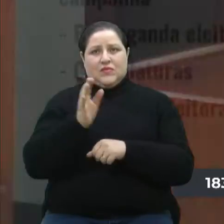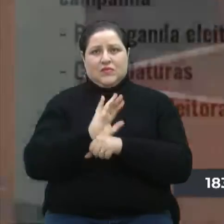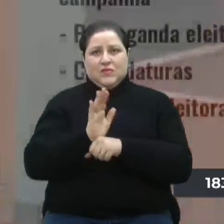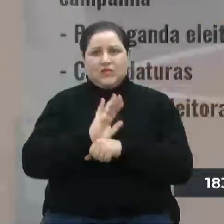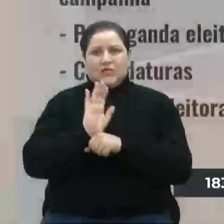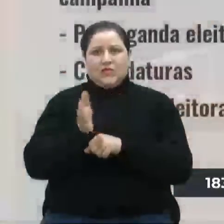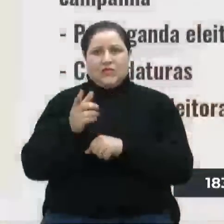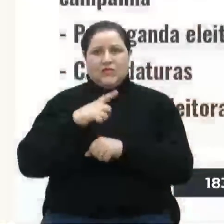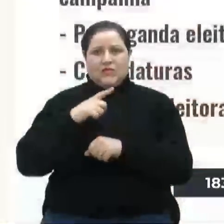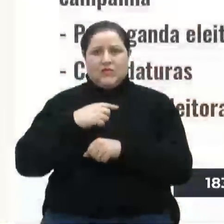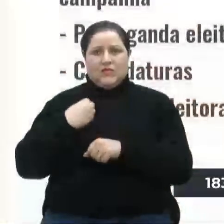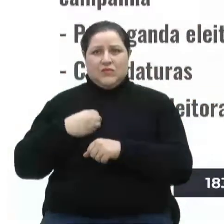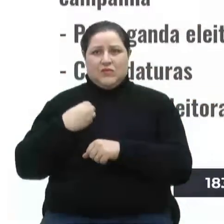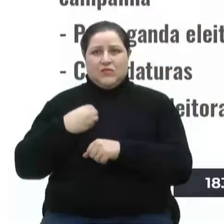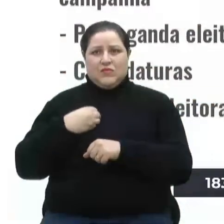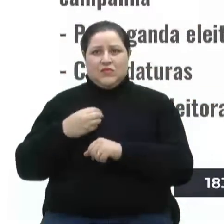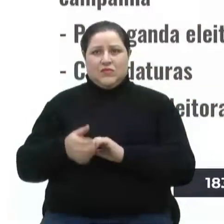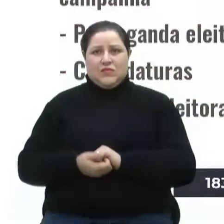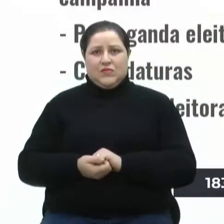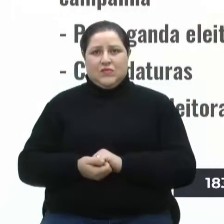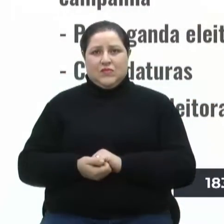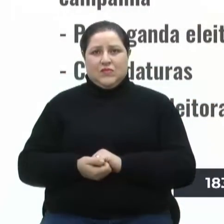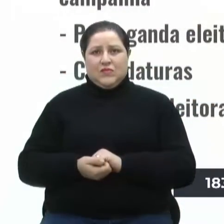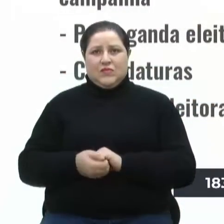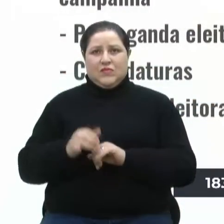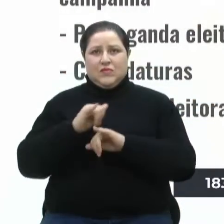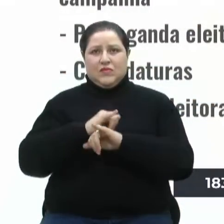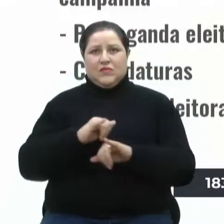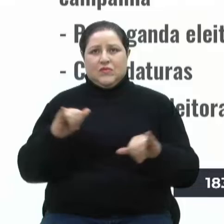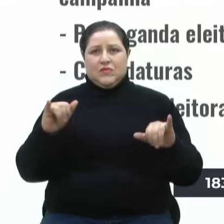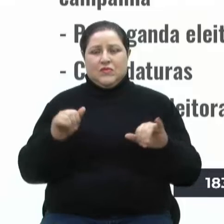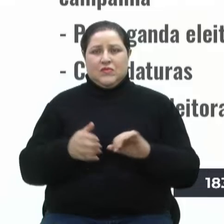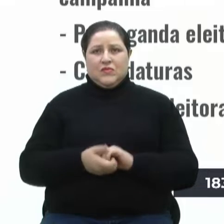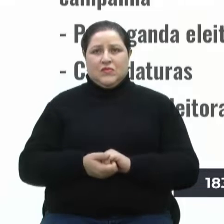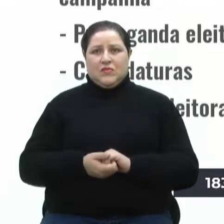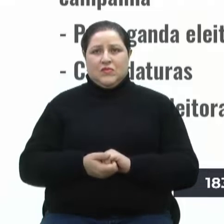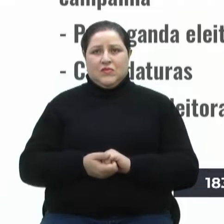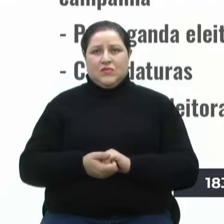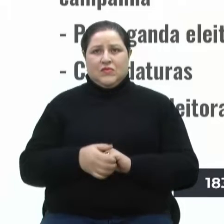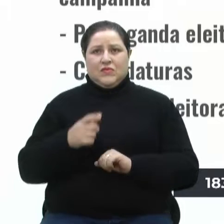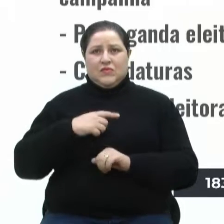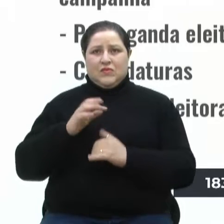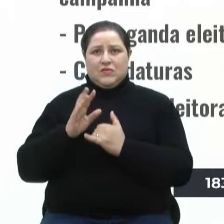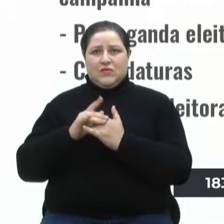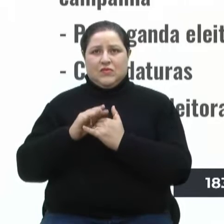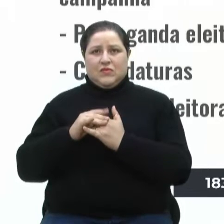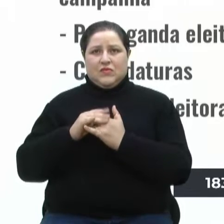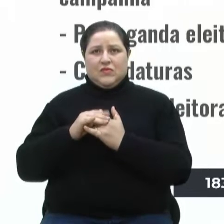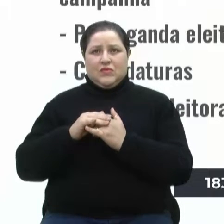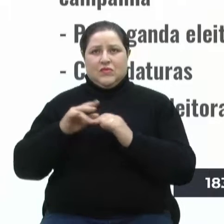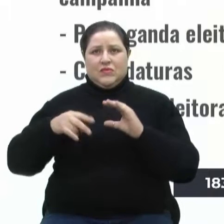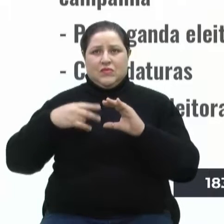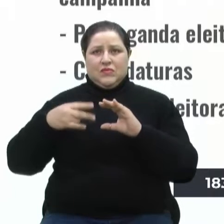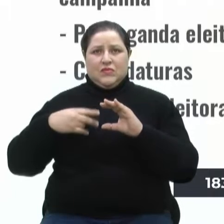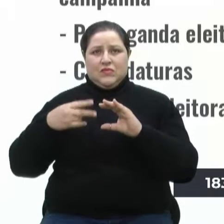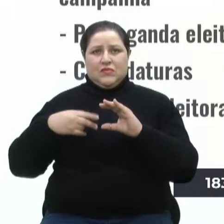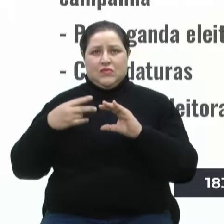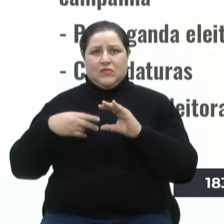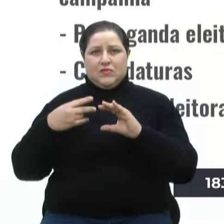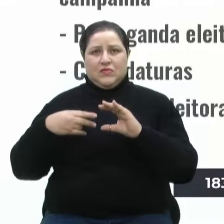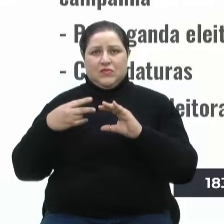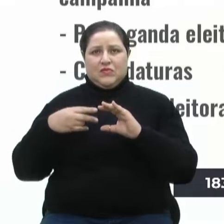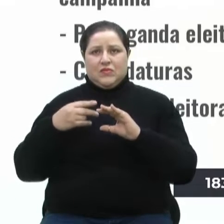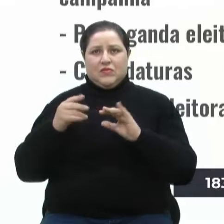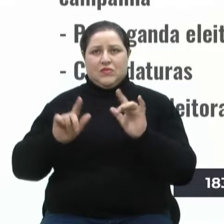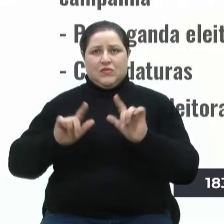já está no ar, foi divulgado, entrou no nosso YouTube aqui da TV Câmara, da Câmara Caxias, no dia